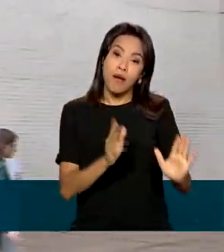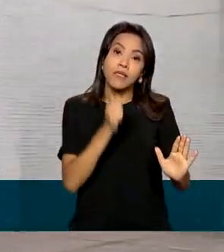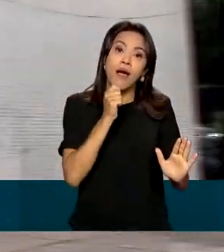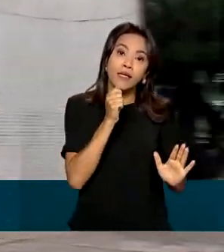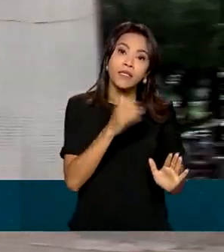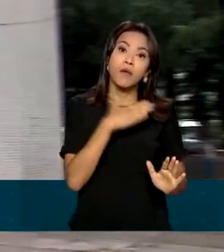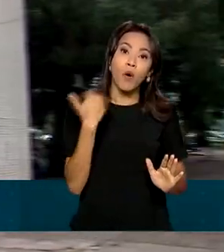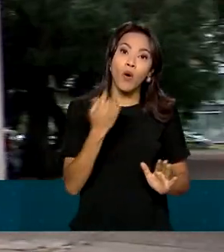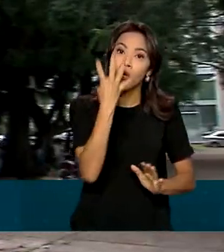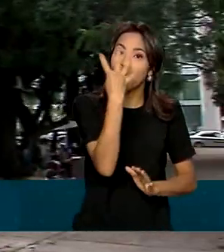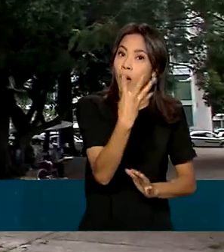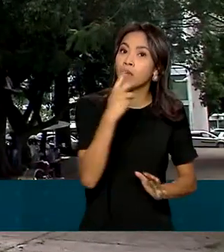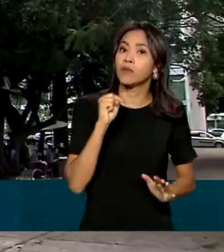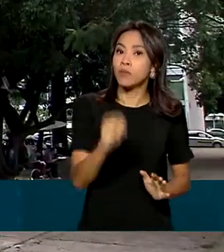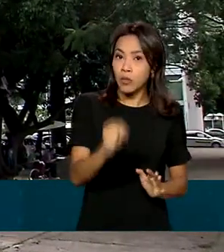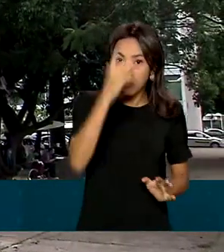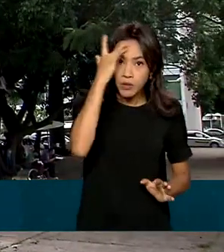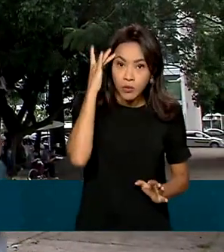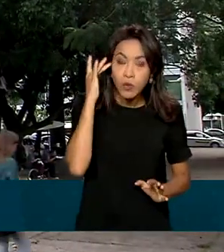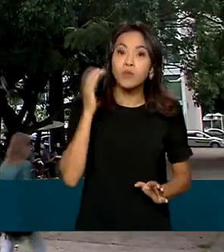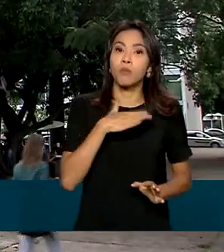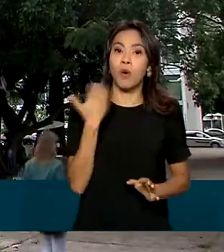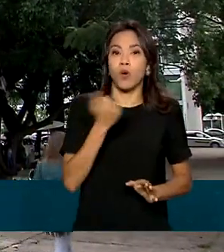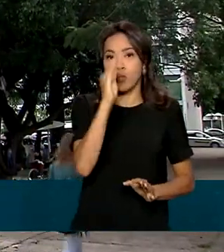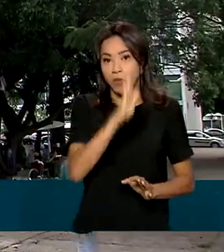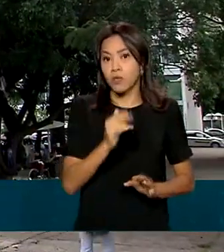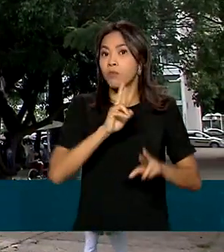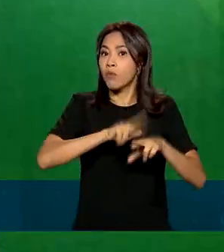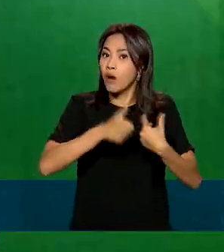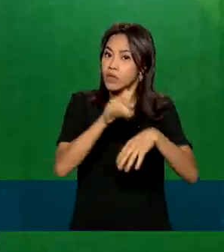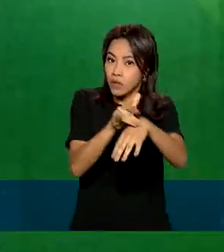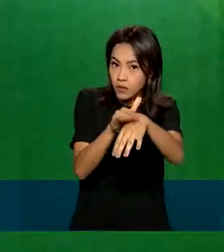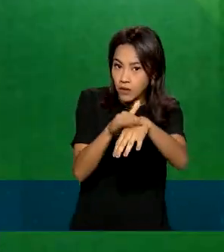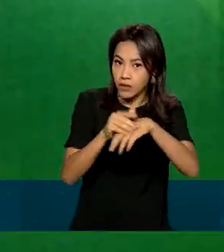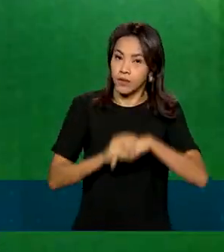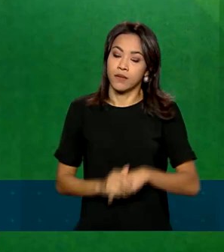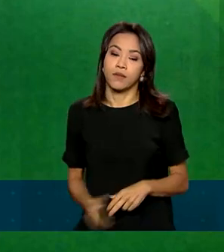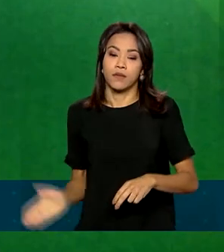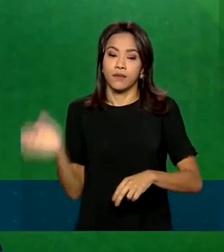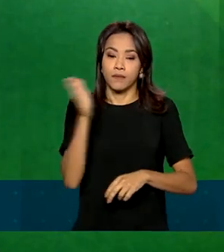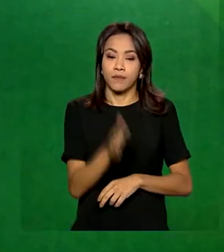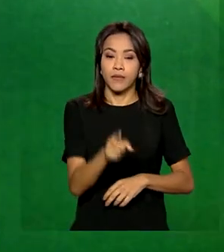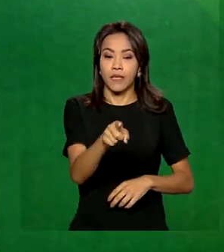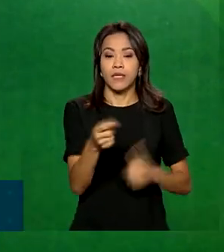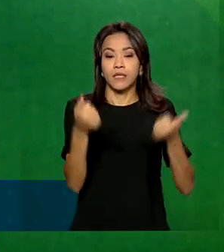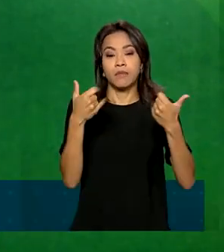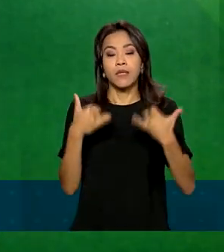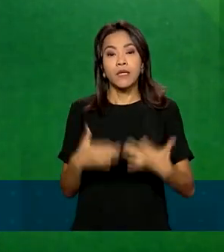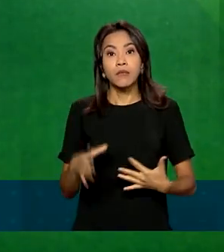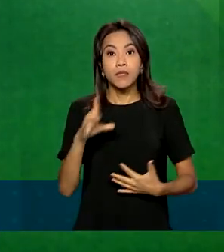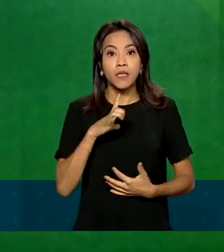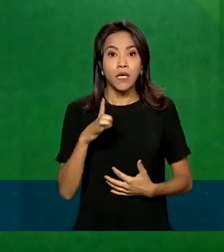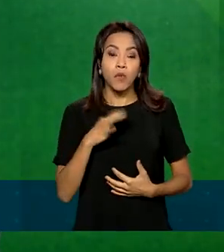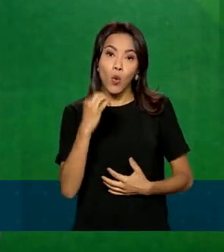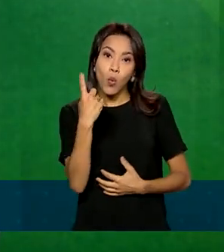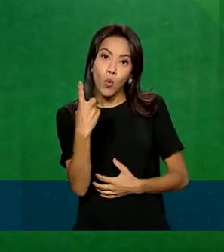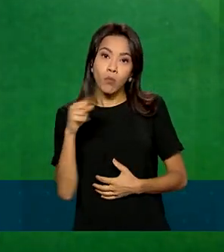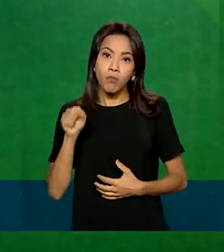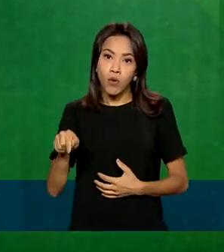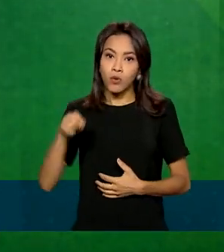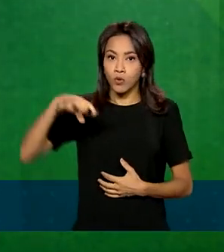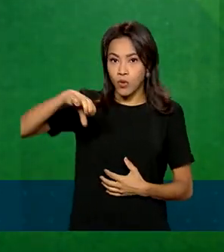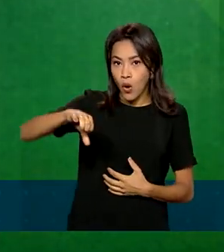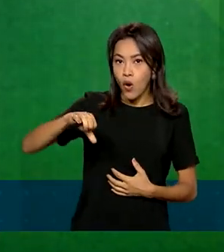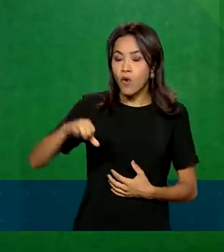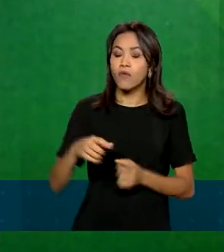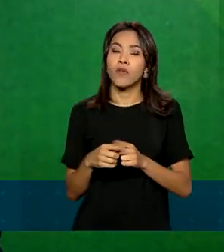mil pessoas a cada ano no país por causa da infecção. Temos uma estimativa de aproximadamente de 1,9 a 4